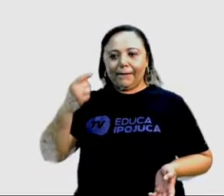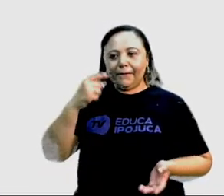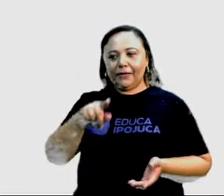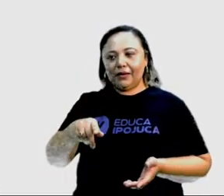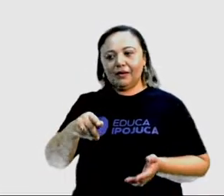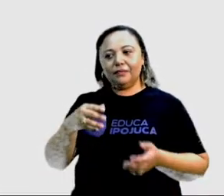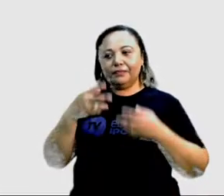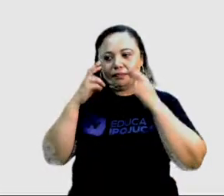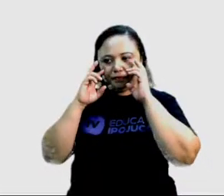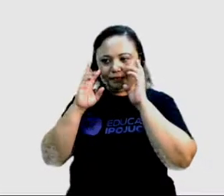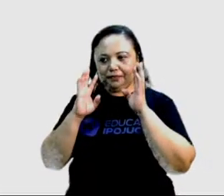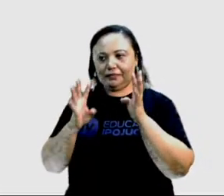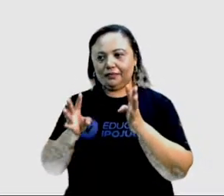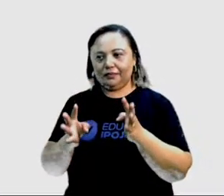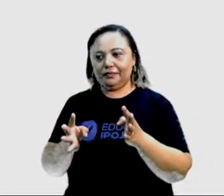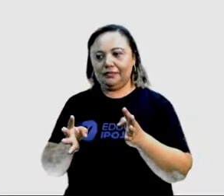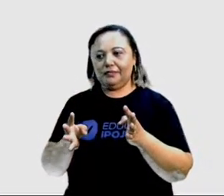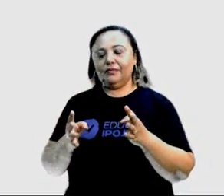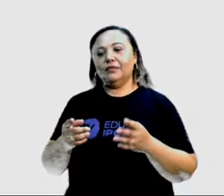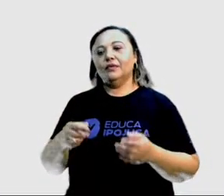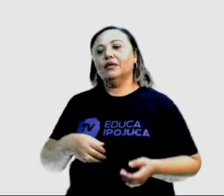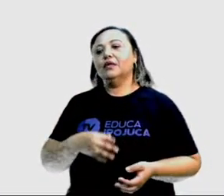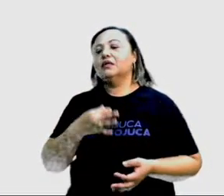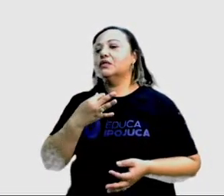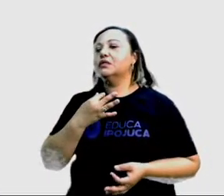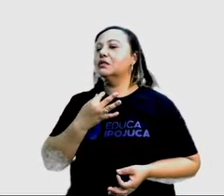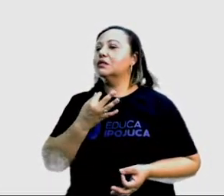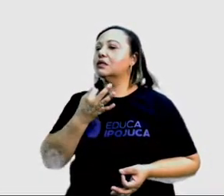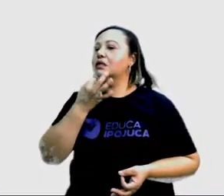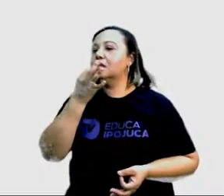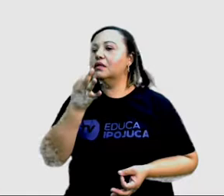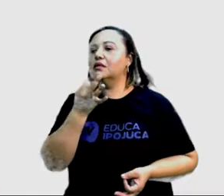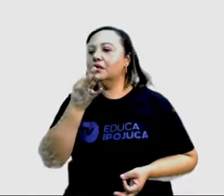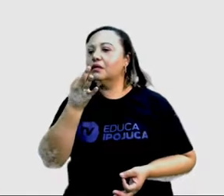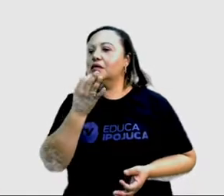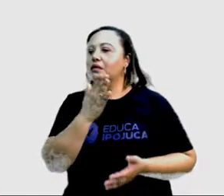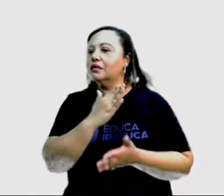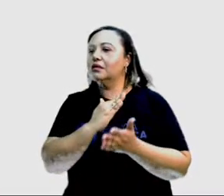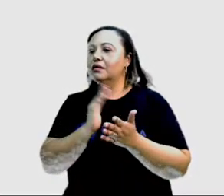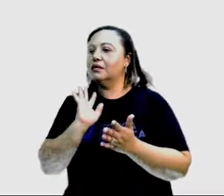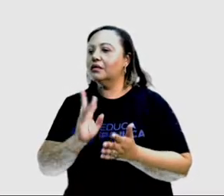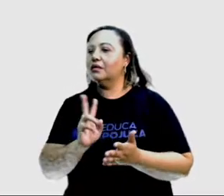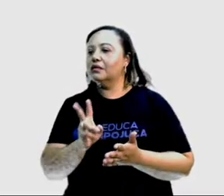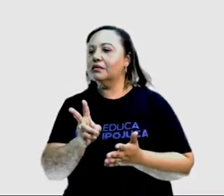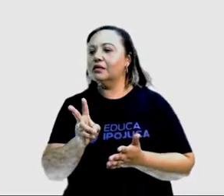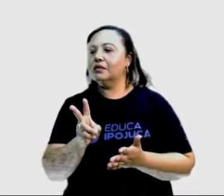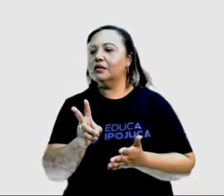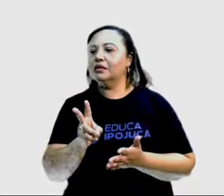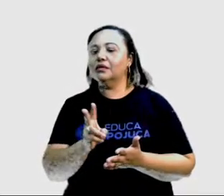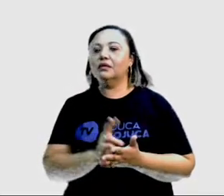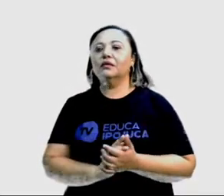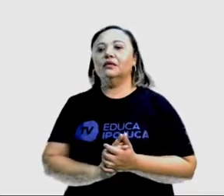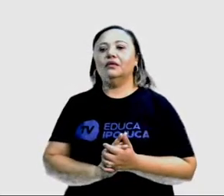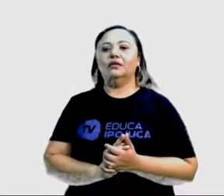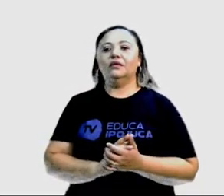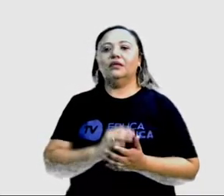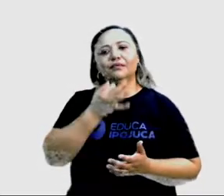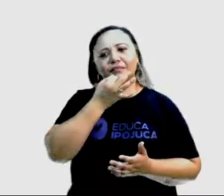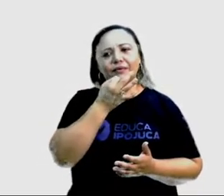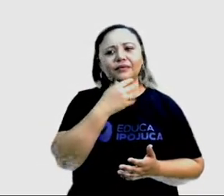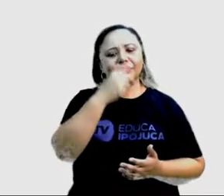Vocês já observaram que nós expressamos nossa opinião o tempo todo? O tempo todo mesmo.